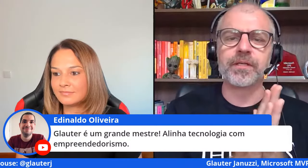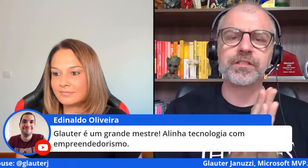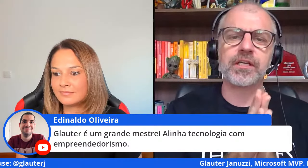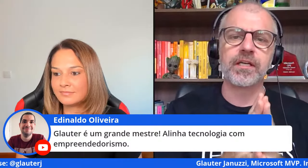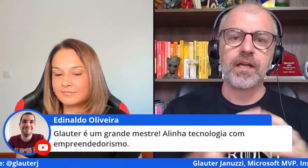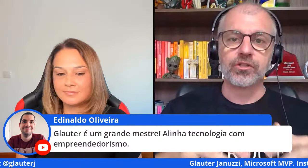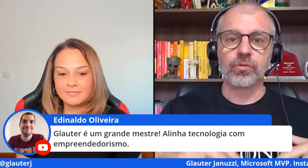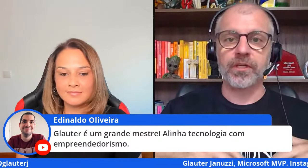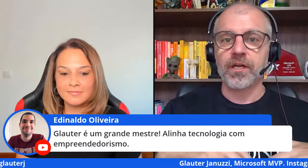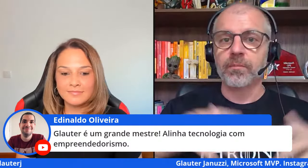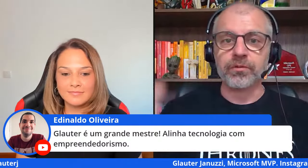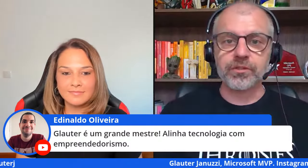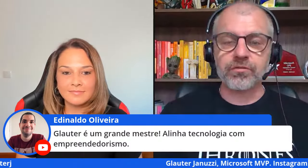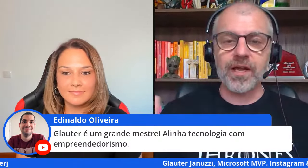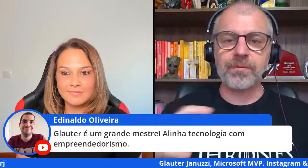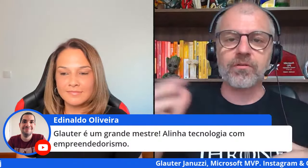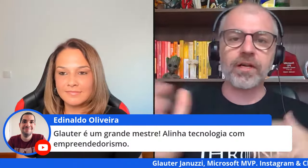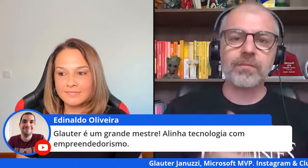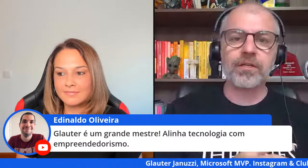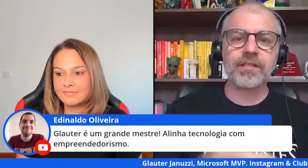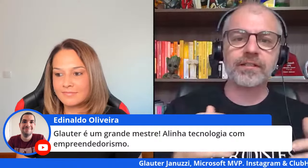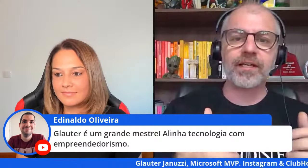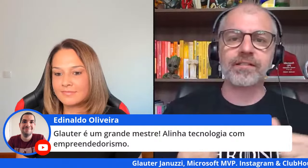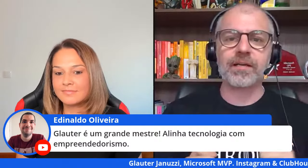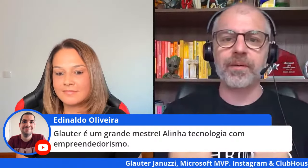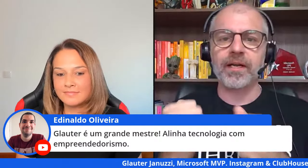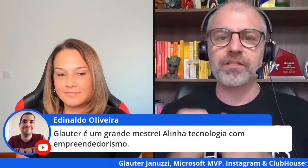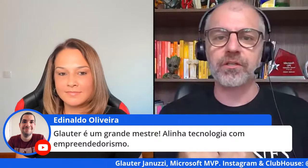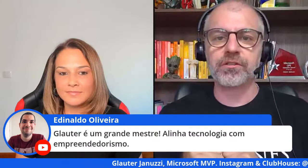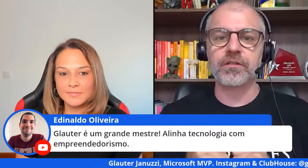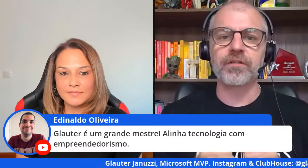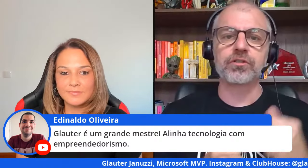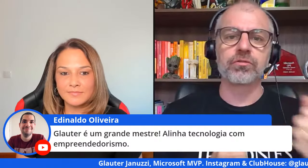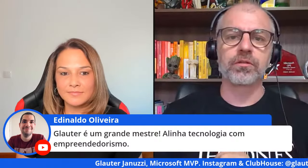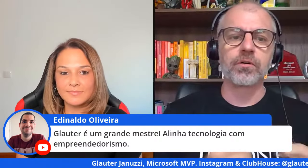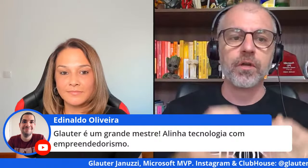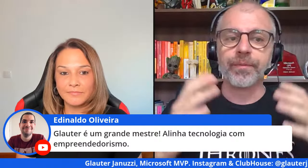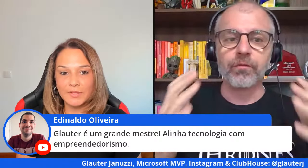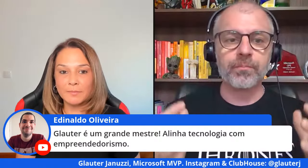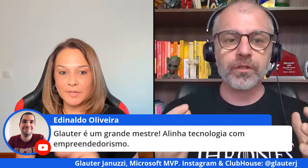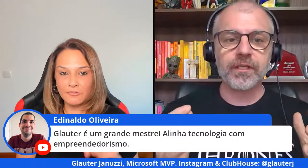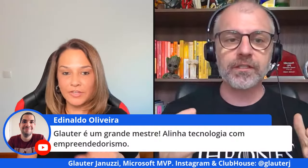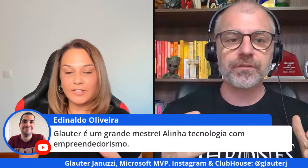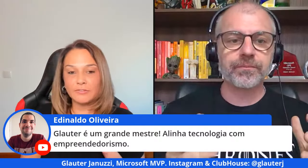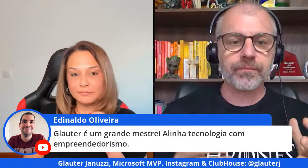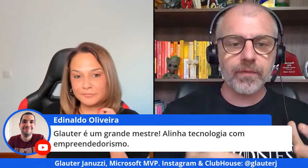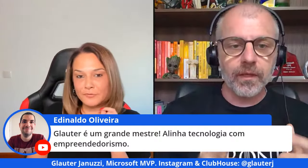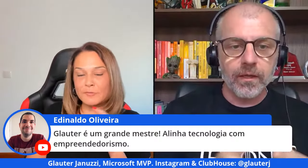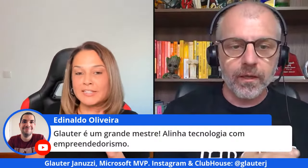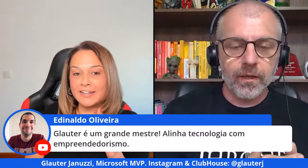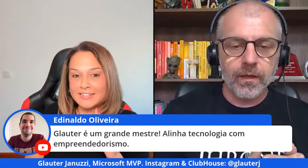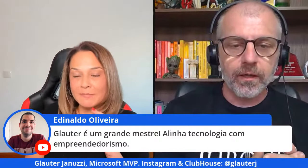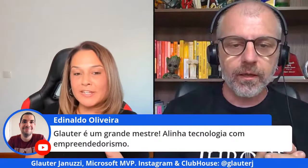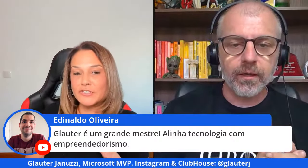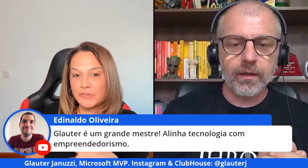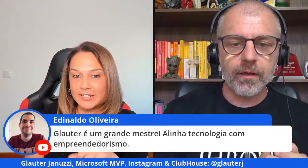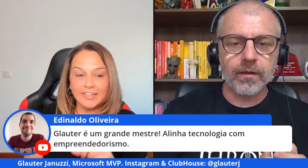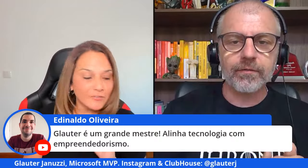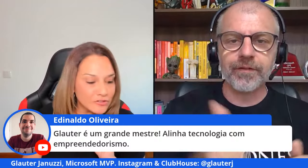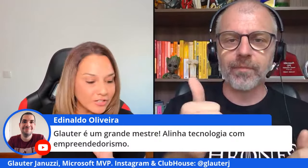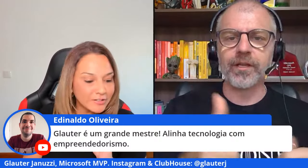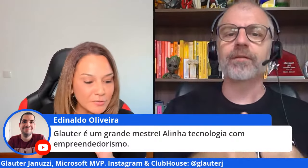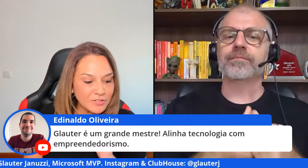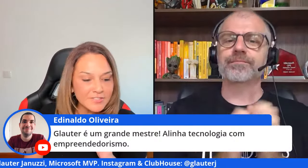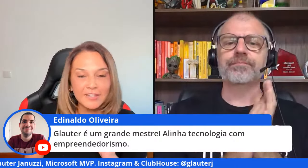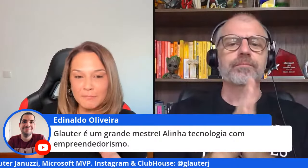participante aí sobre bootstrap qual que era a melhor estratégia se era pegar em dinheiro de investidor ou não o importante vamos entrar nessa parte que eu